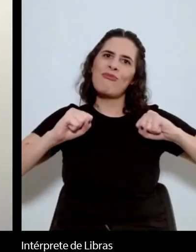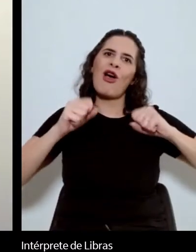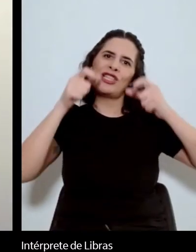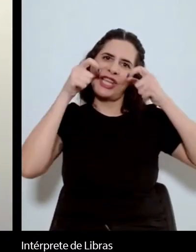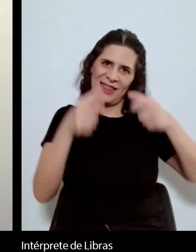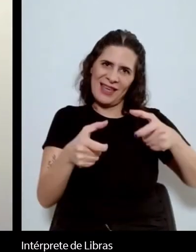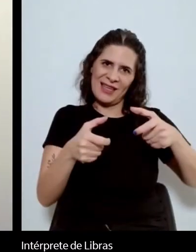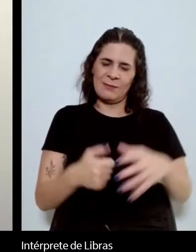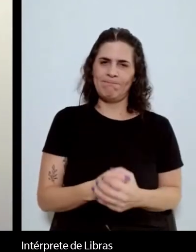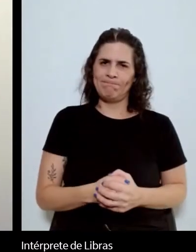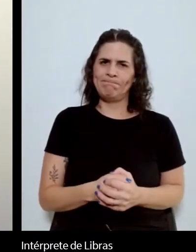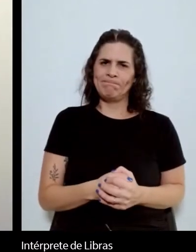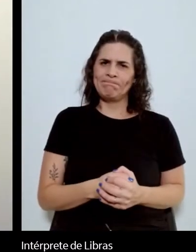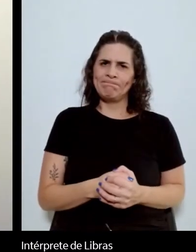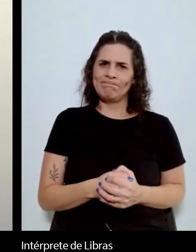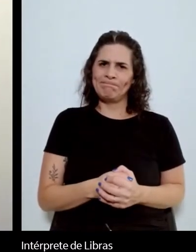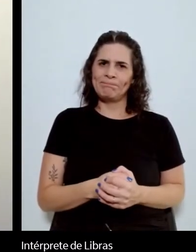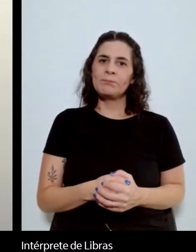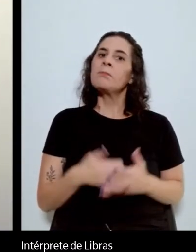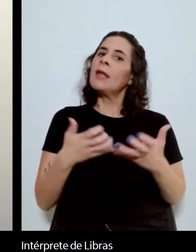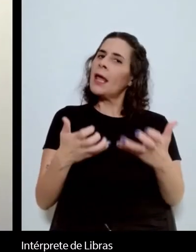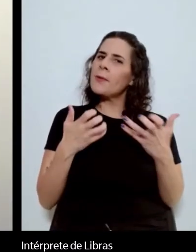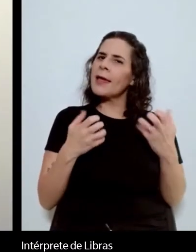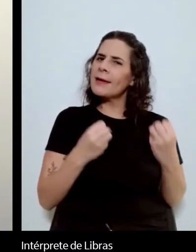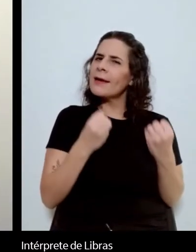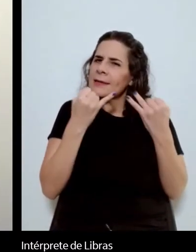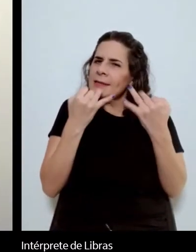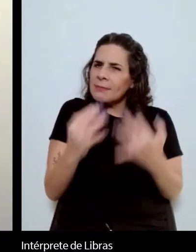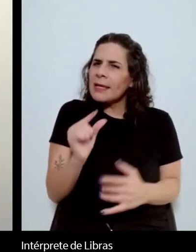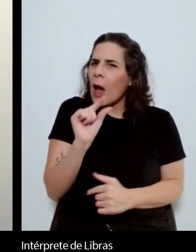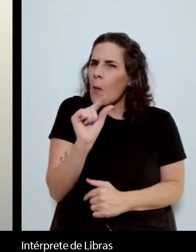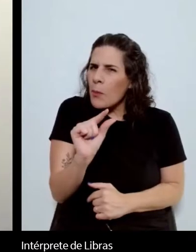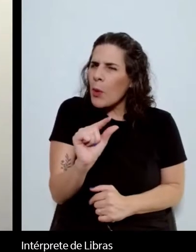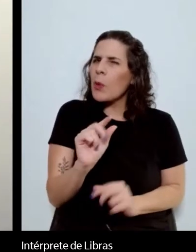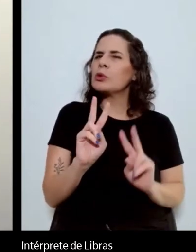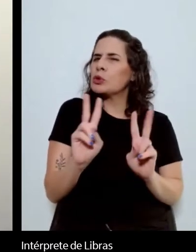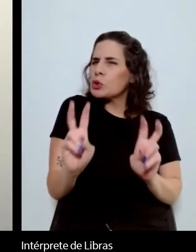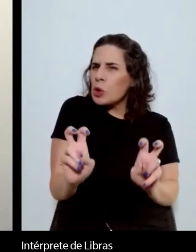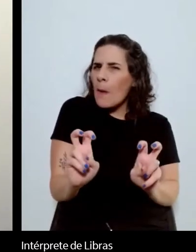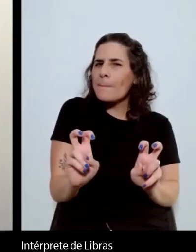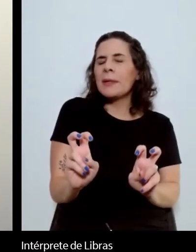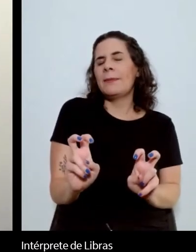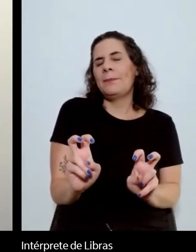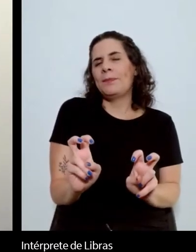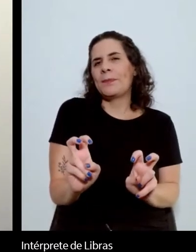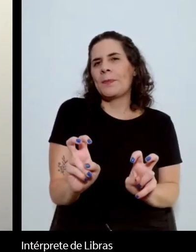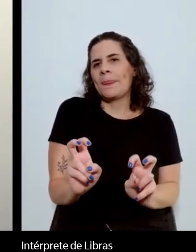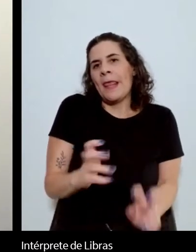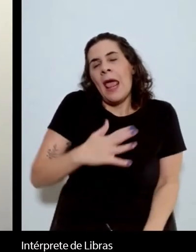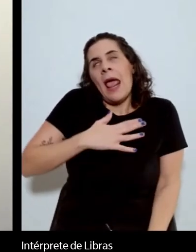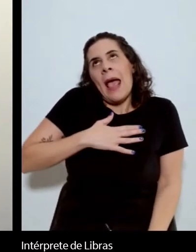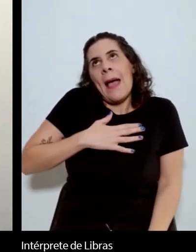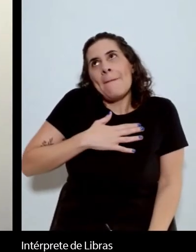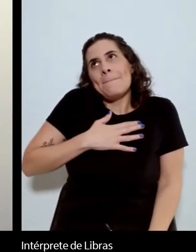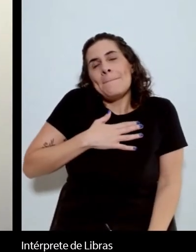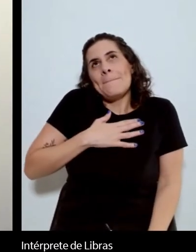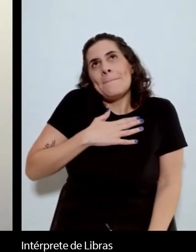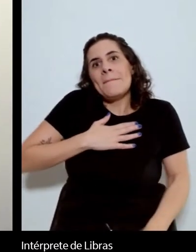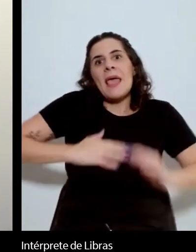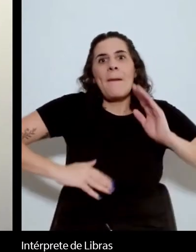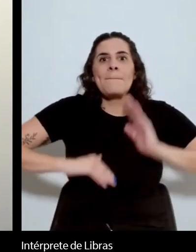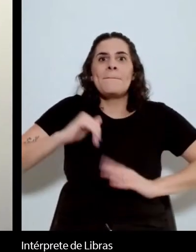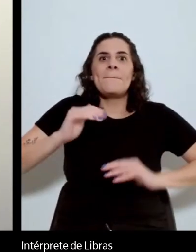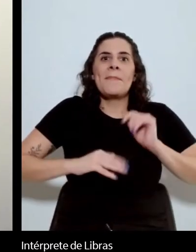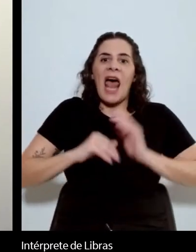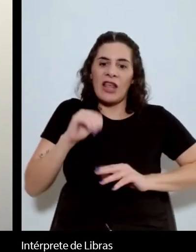falar um pouco sobre a minha própria prática de ensino de